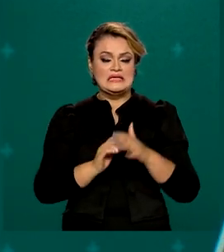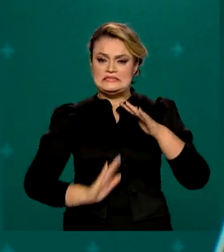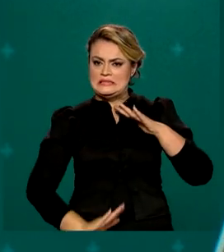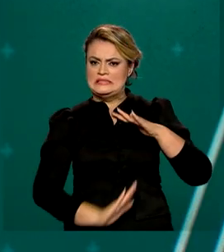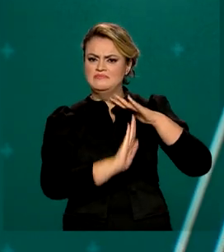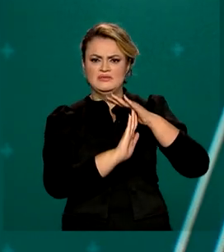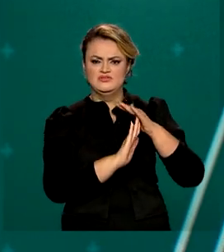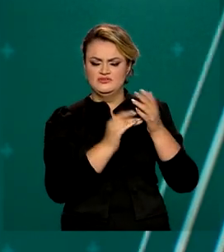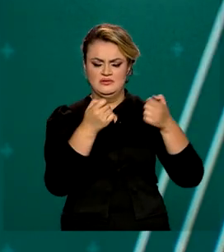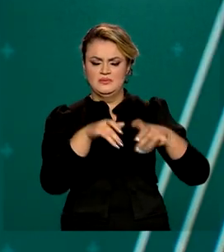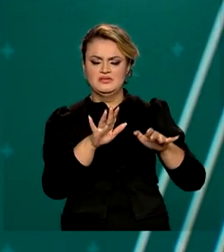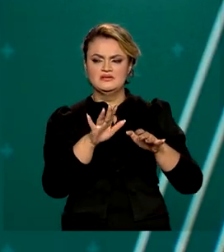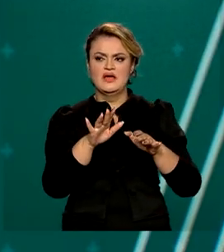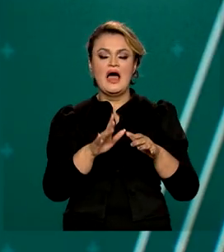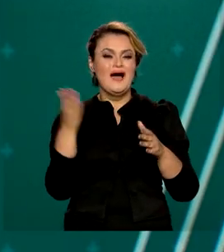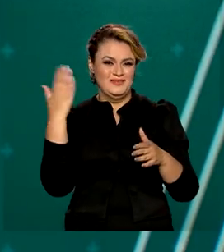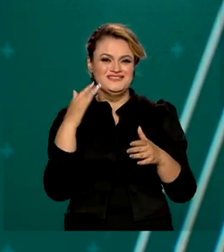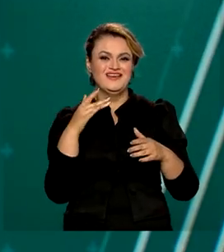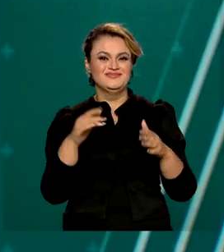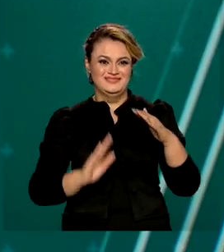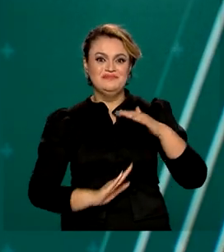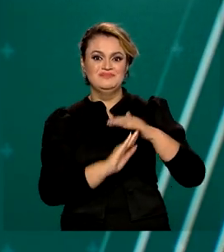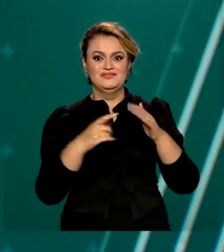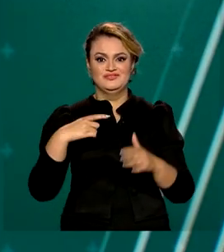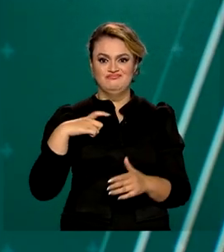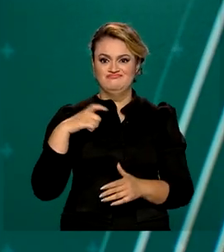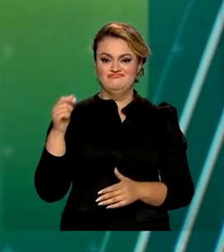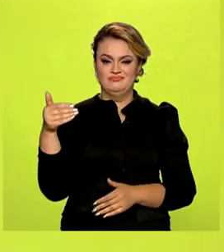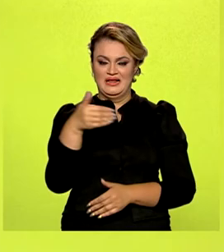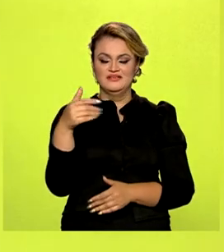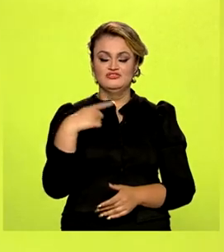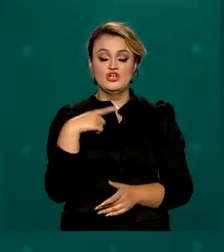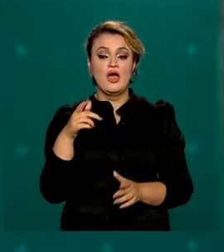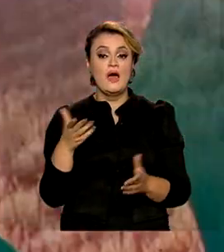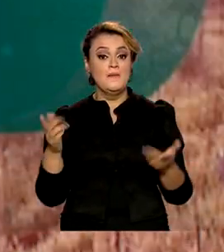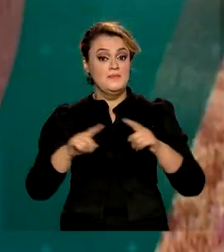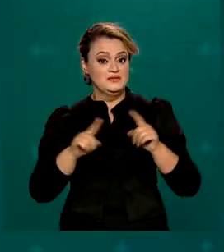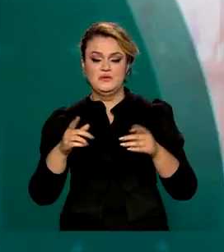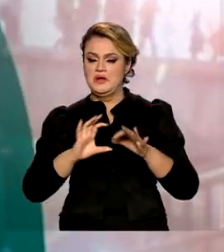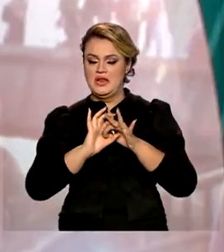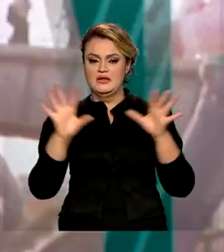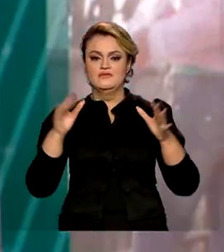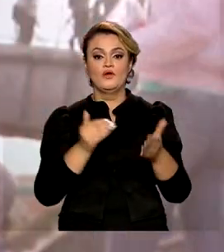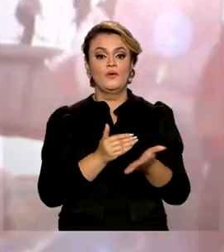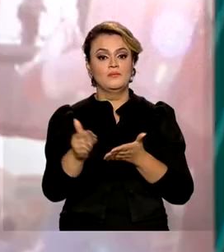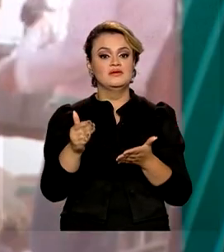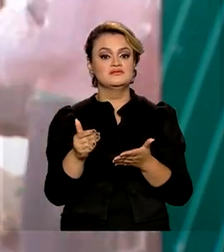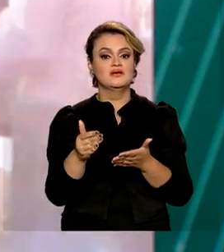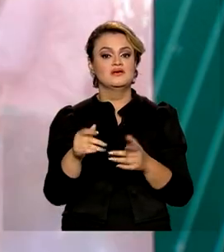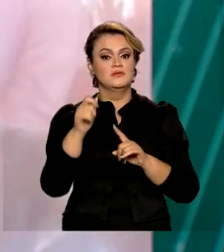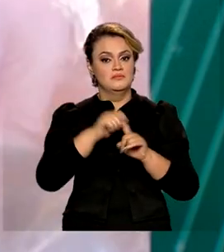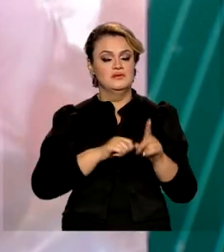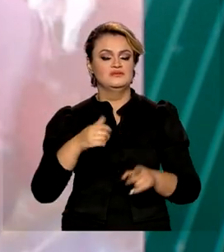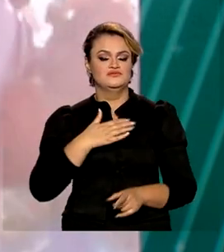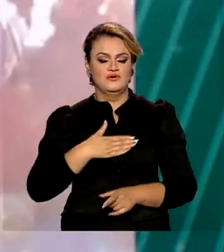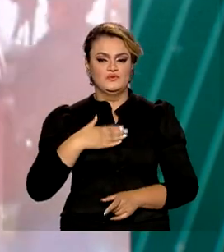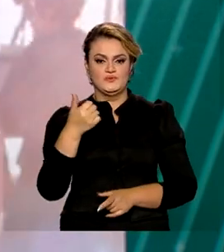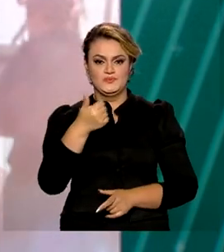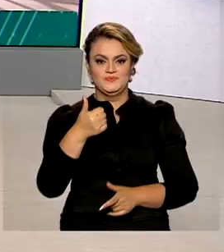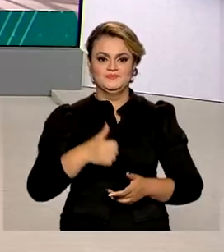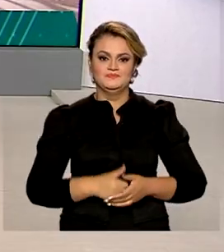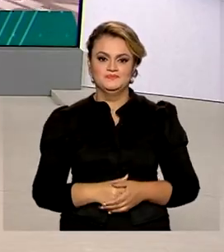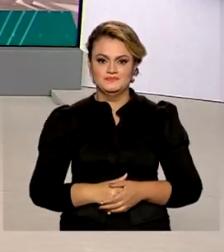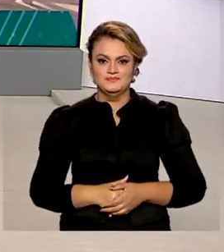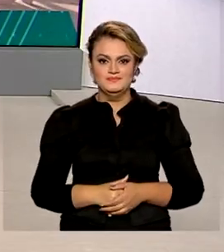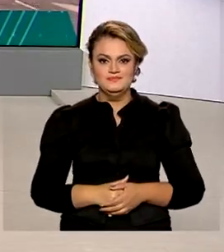limite de sessões e consultas para essas quatro categorias profissionais começa a valer em 1º de agosto.